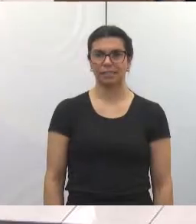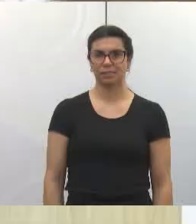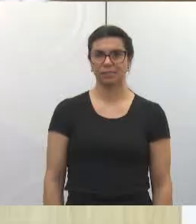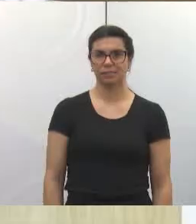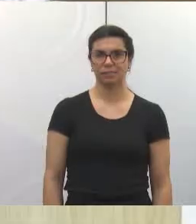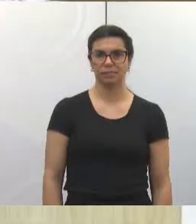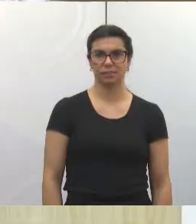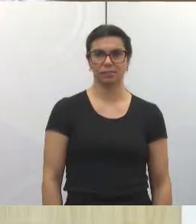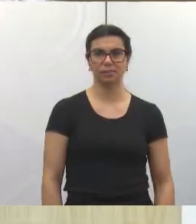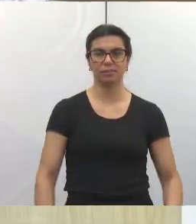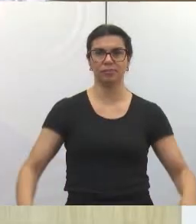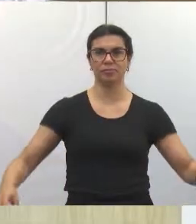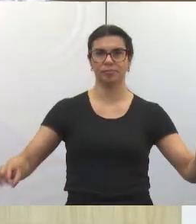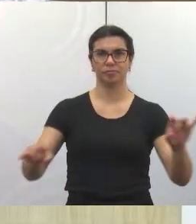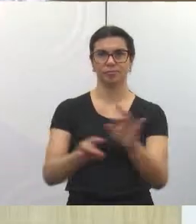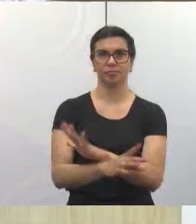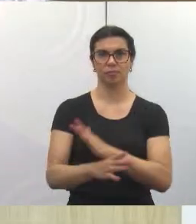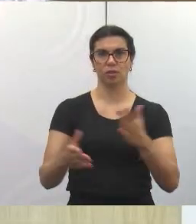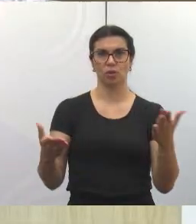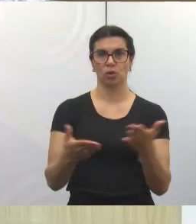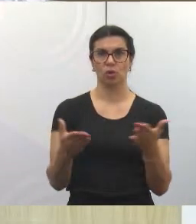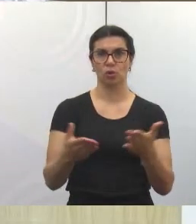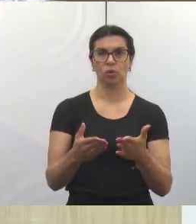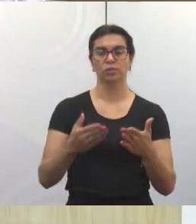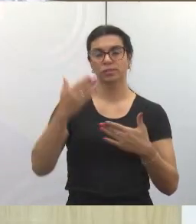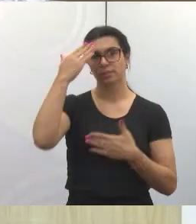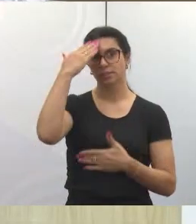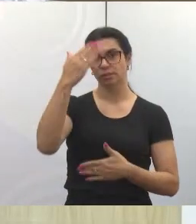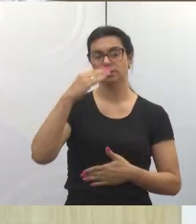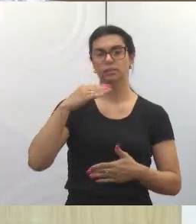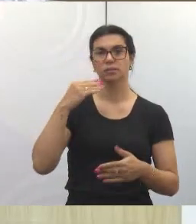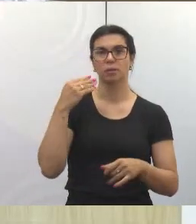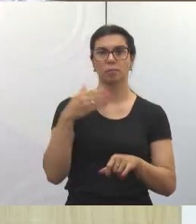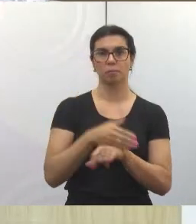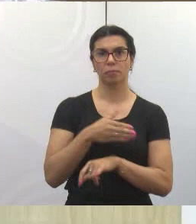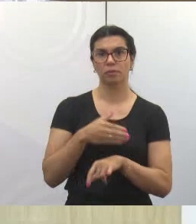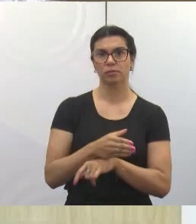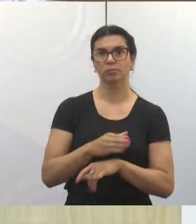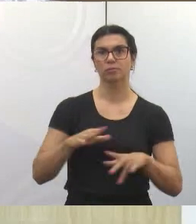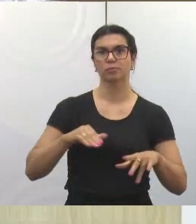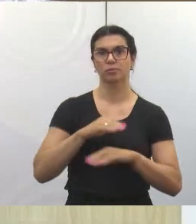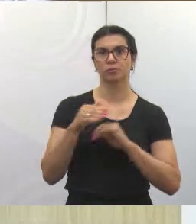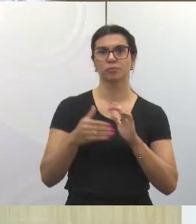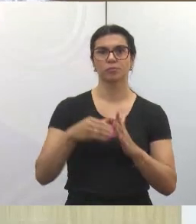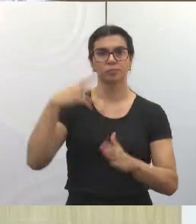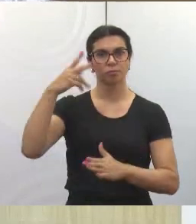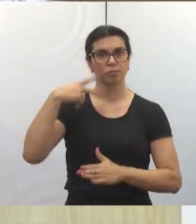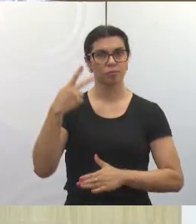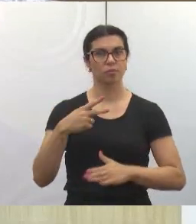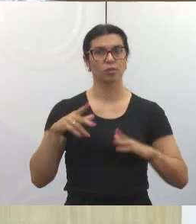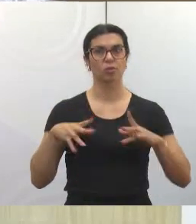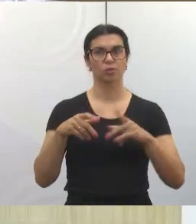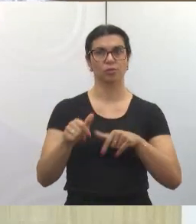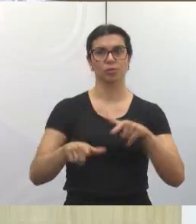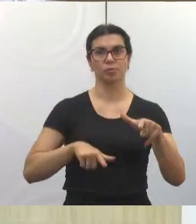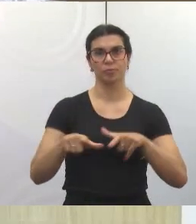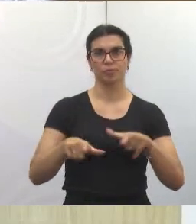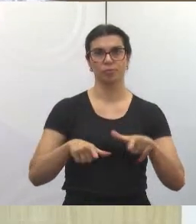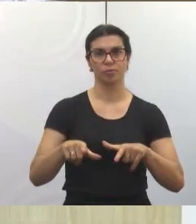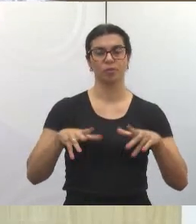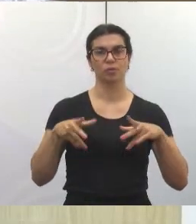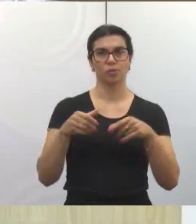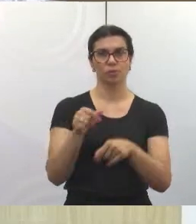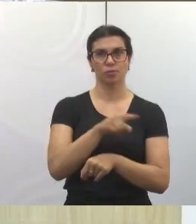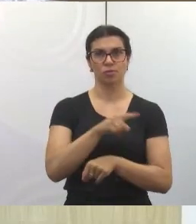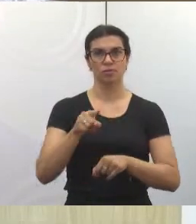Não havendo mais matéria a ser tratada, agradeço a participação de todos os vereadores, agradeço os servidores dessa casa, por fim, todos os que nos